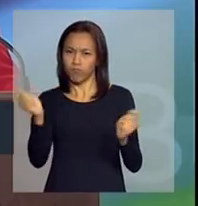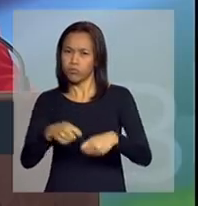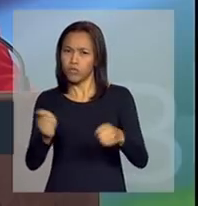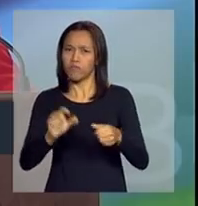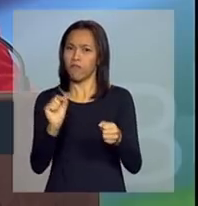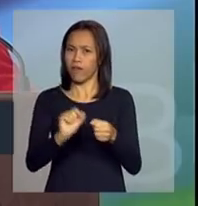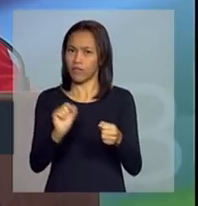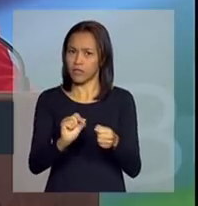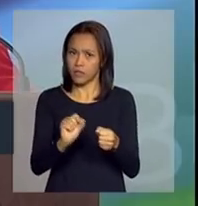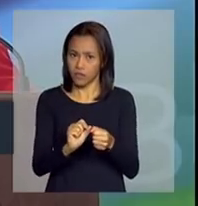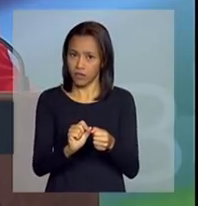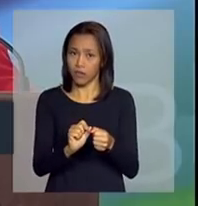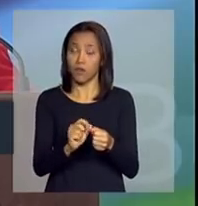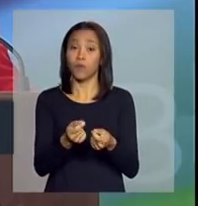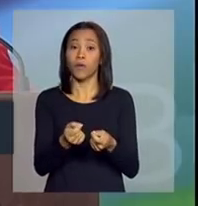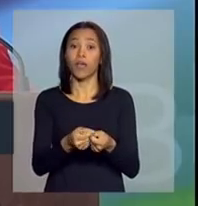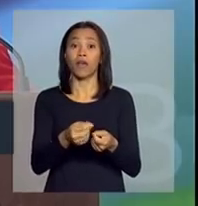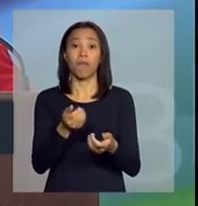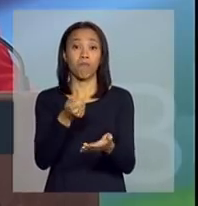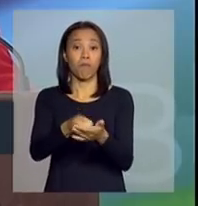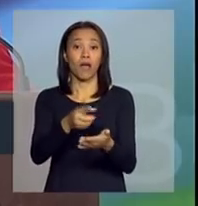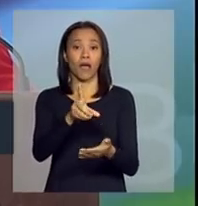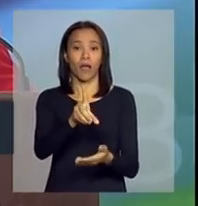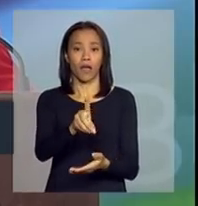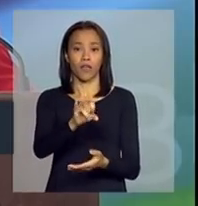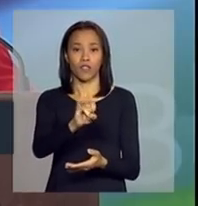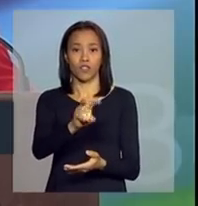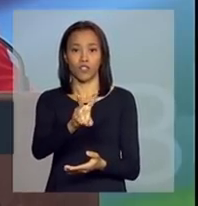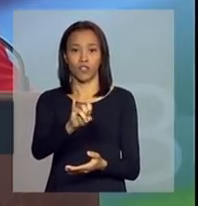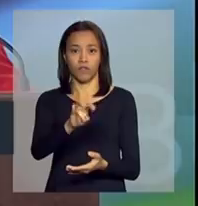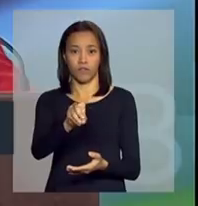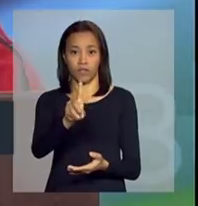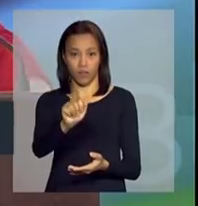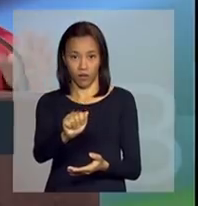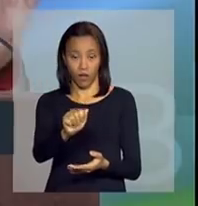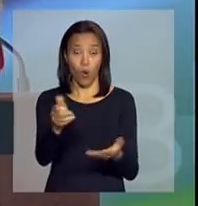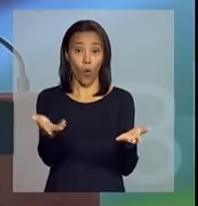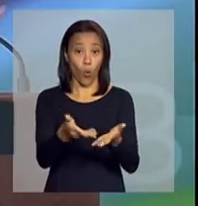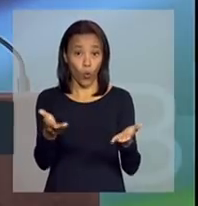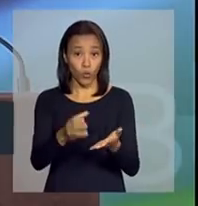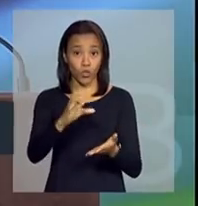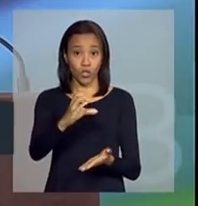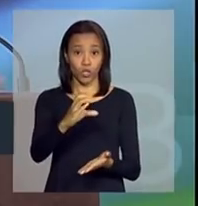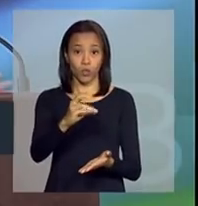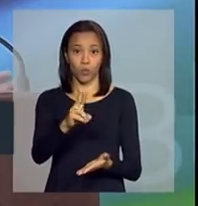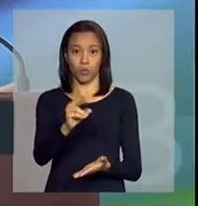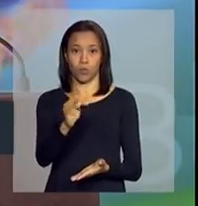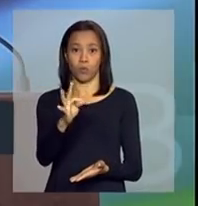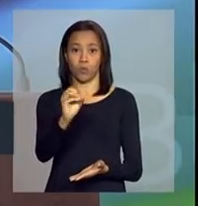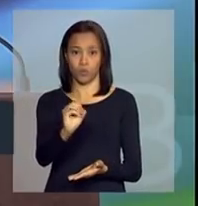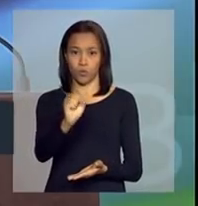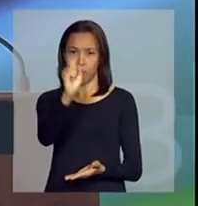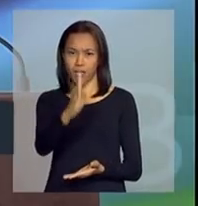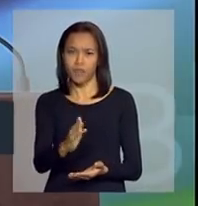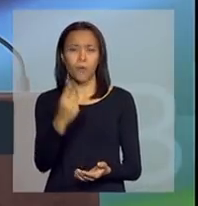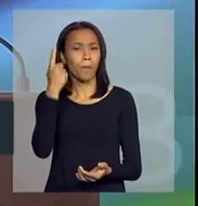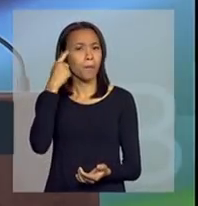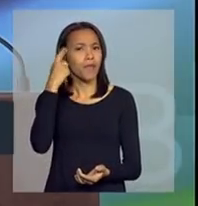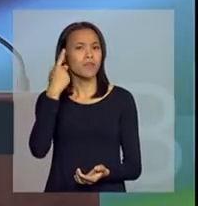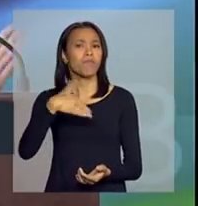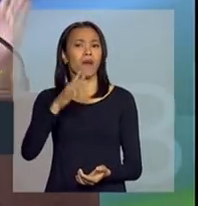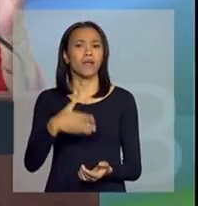à dívida. Hoje, o custo do Brasil cada vez mais é infraestrutura